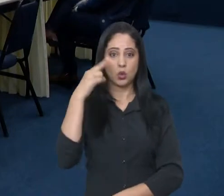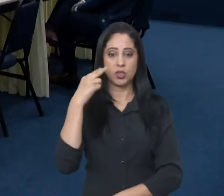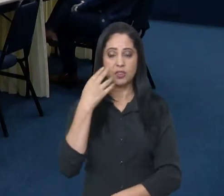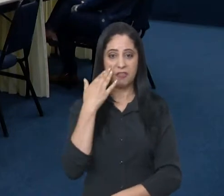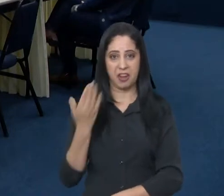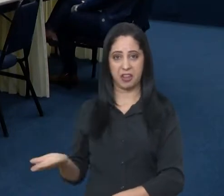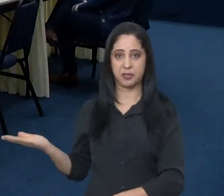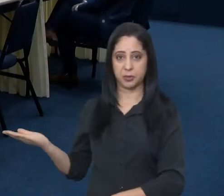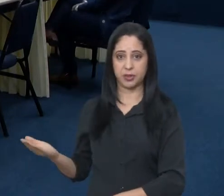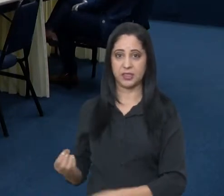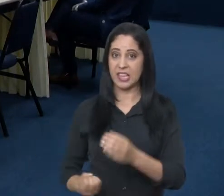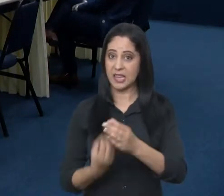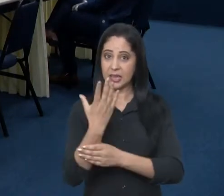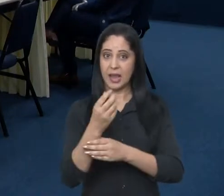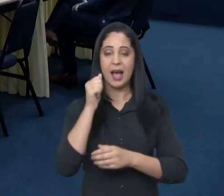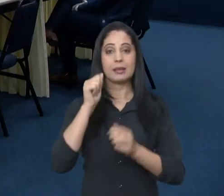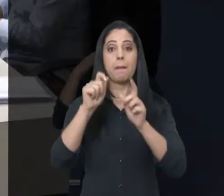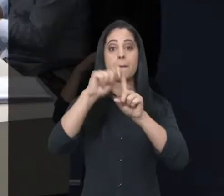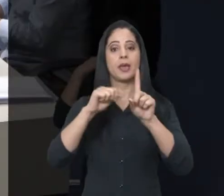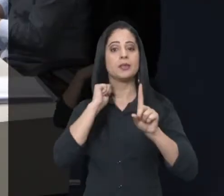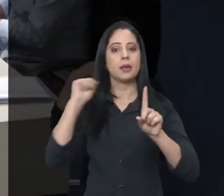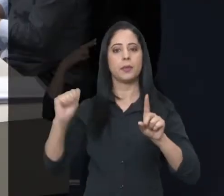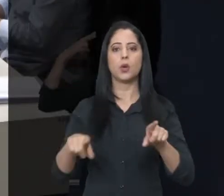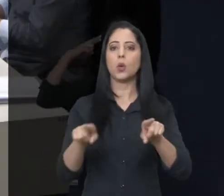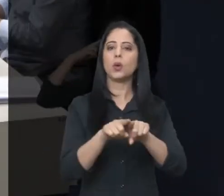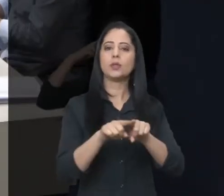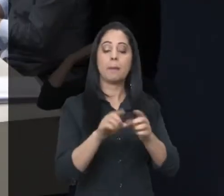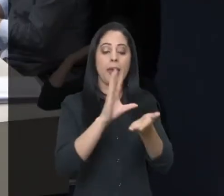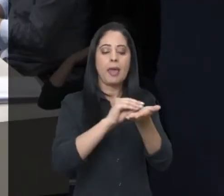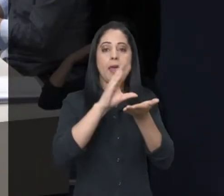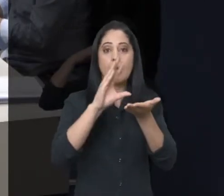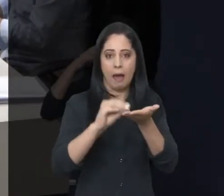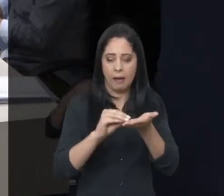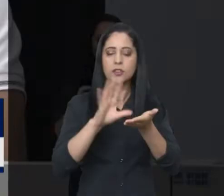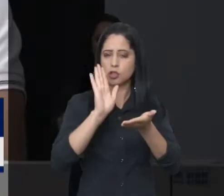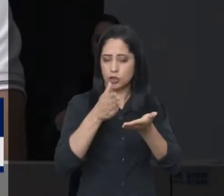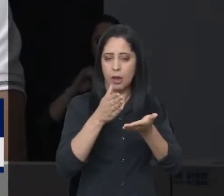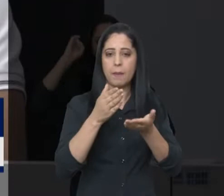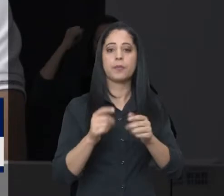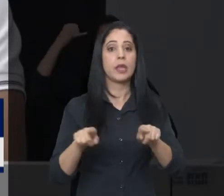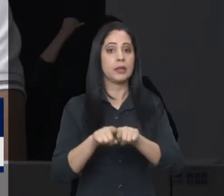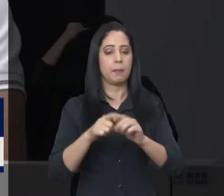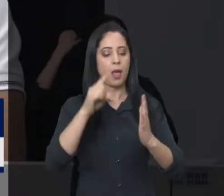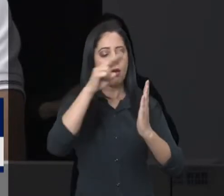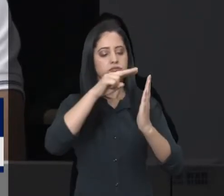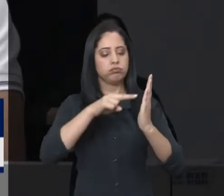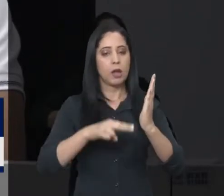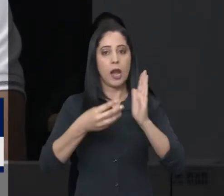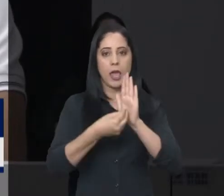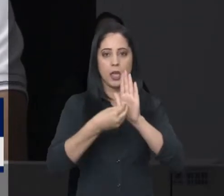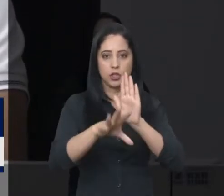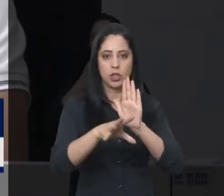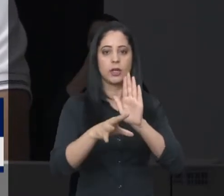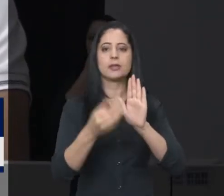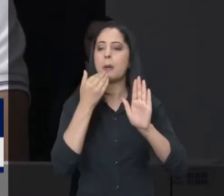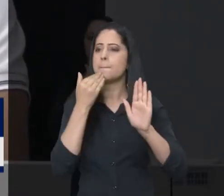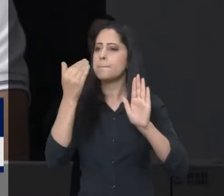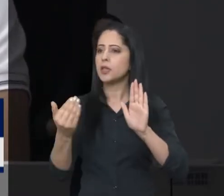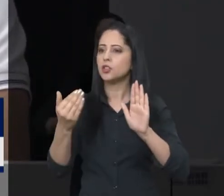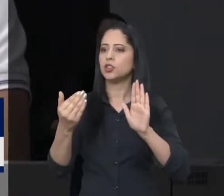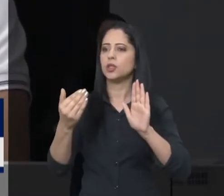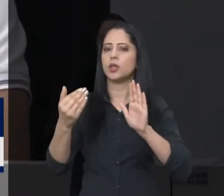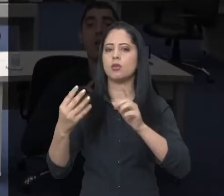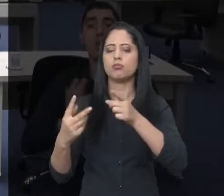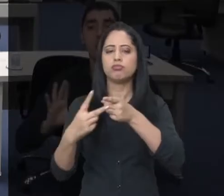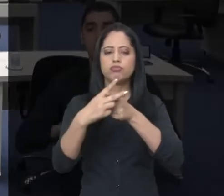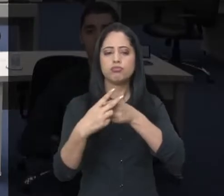vereadores, foi criada em abril. Além dos requerimentos e atas, os parlamentares também fizeram a leitura de uma série de